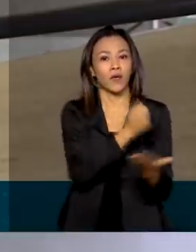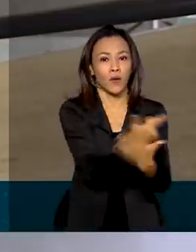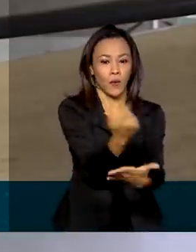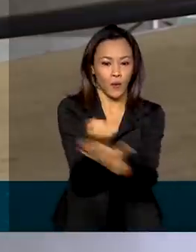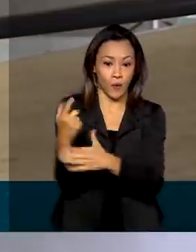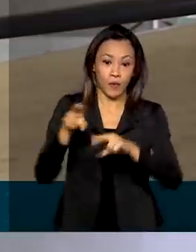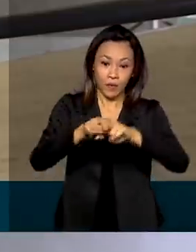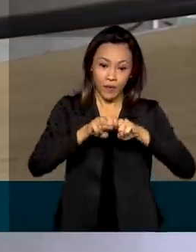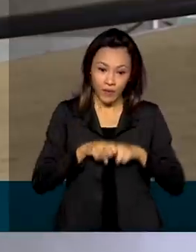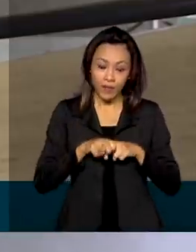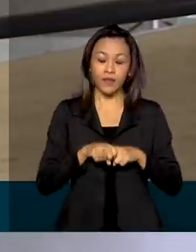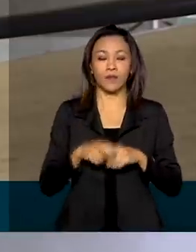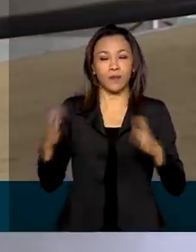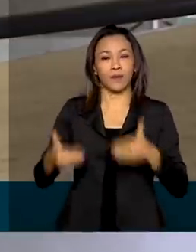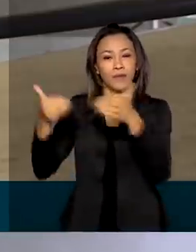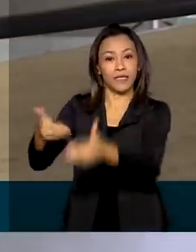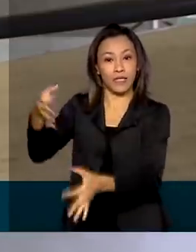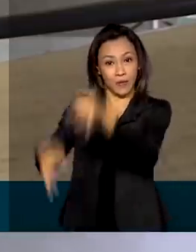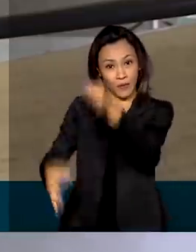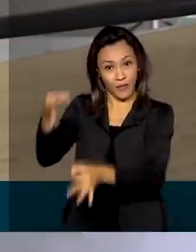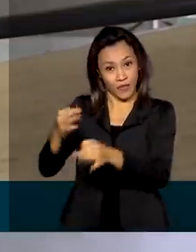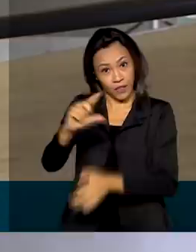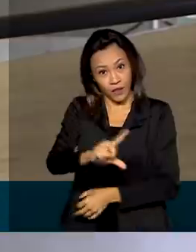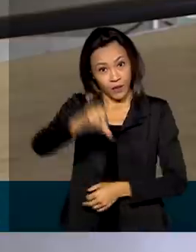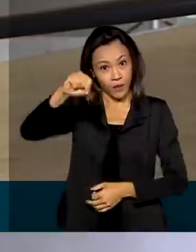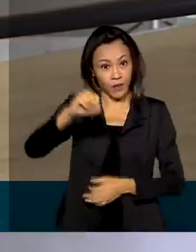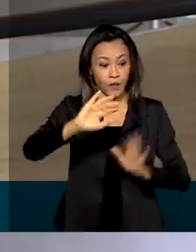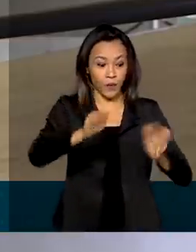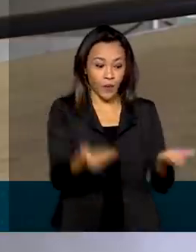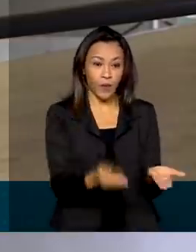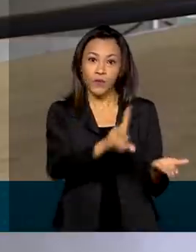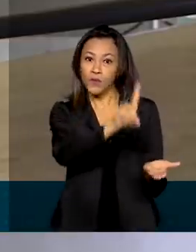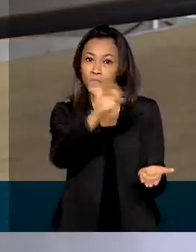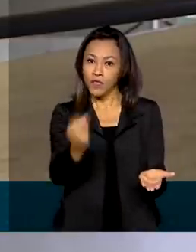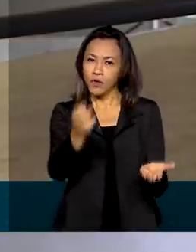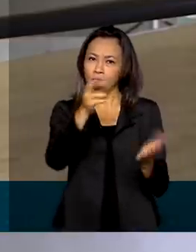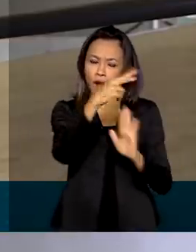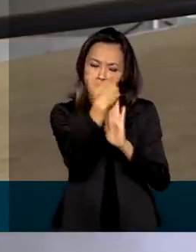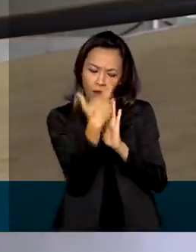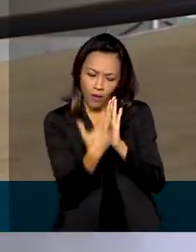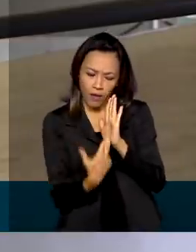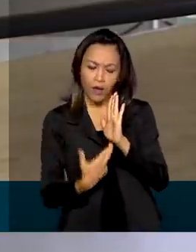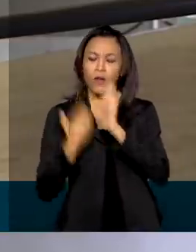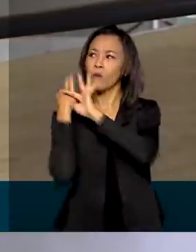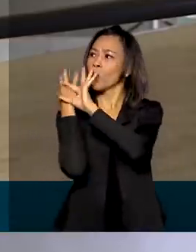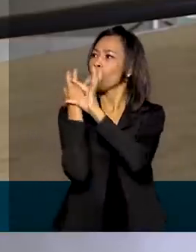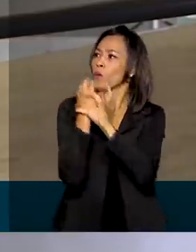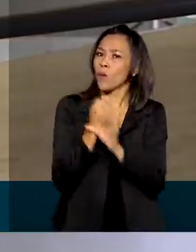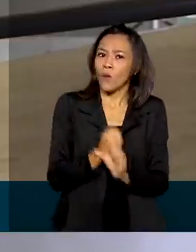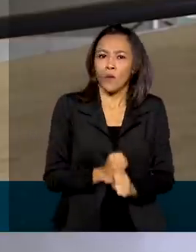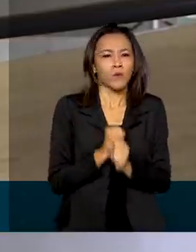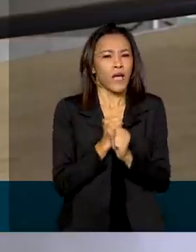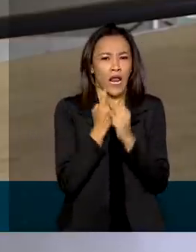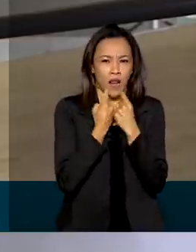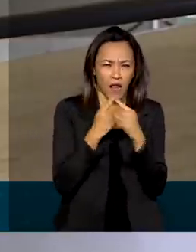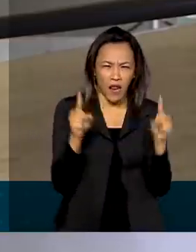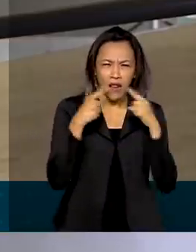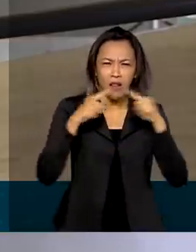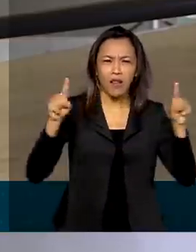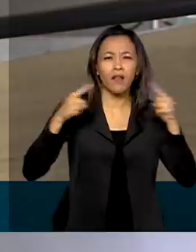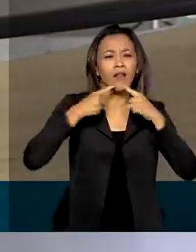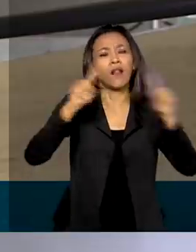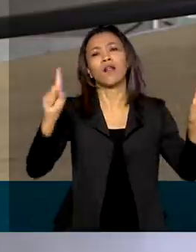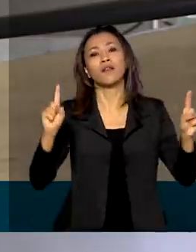Ministério da Justiça escolheu essa data para lançar o boletim Consumidor em Números, um balanço das reclamações de